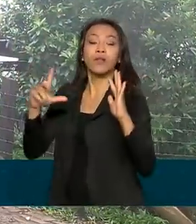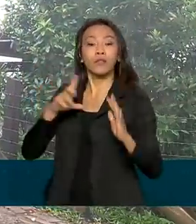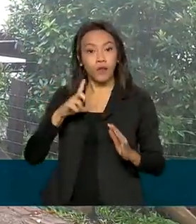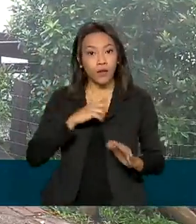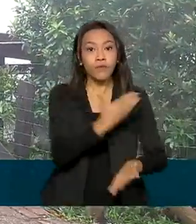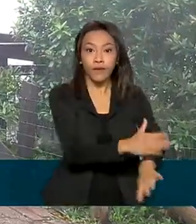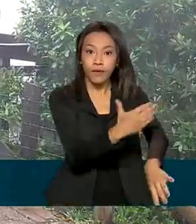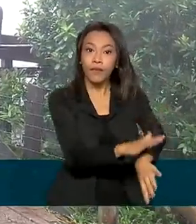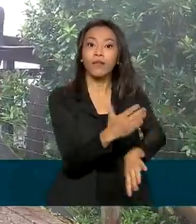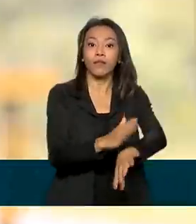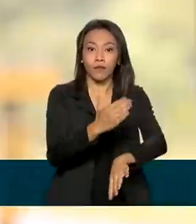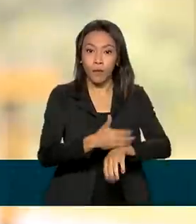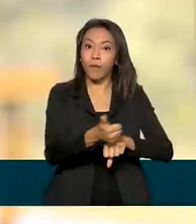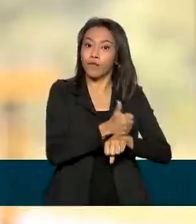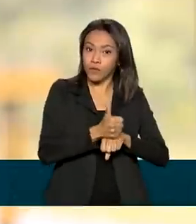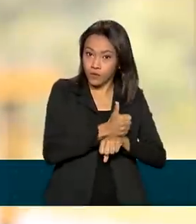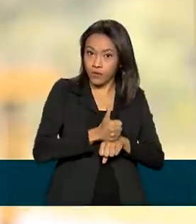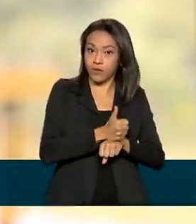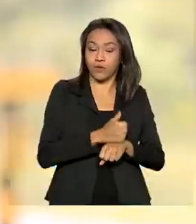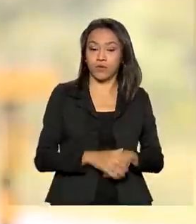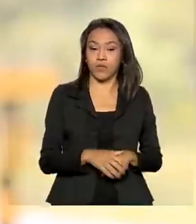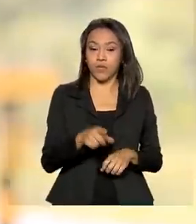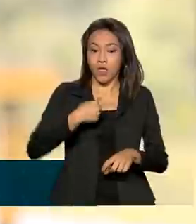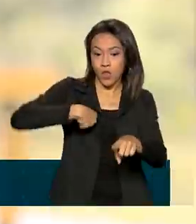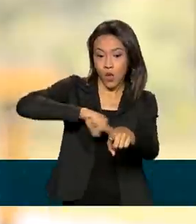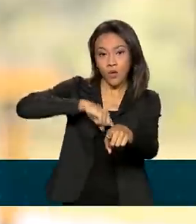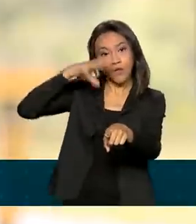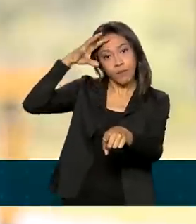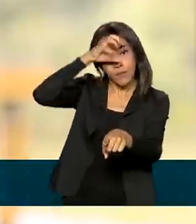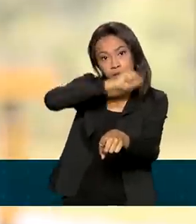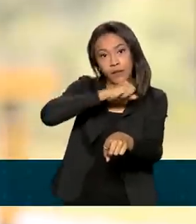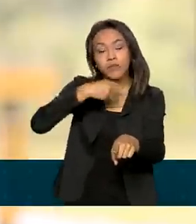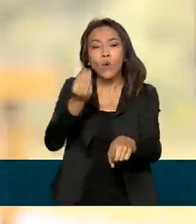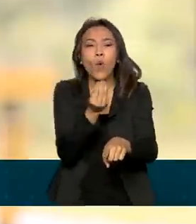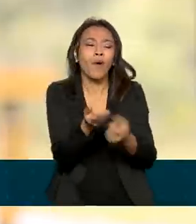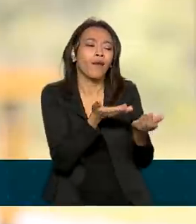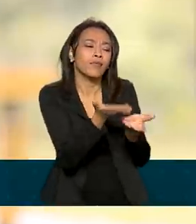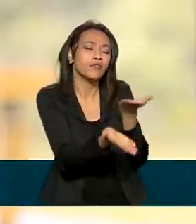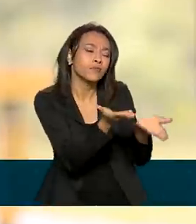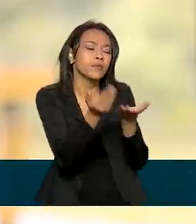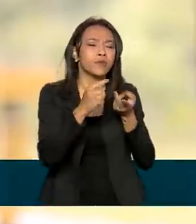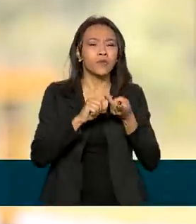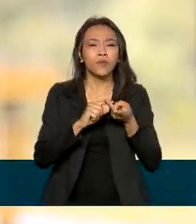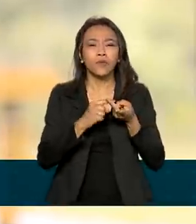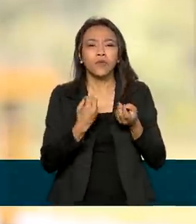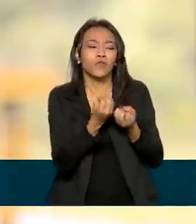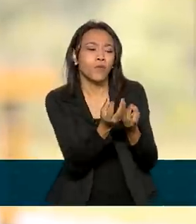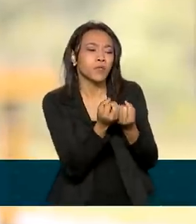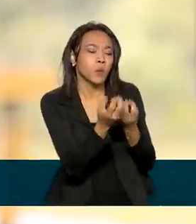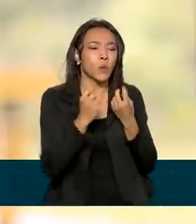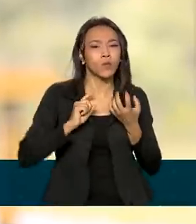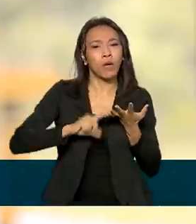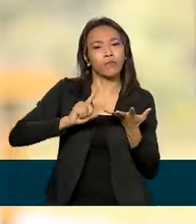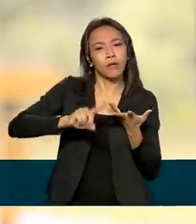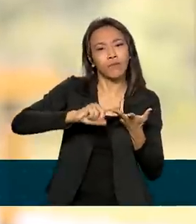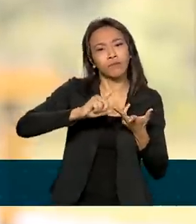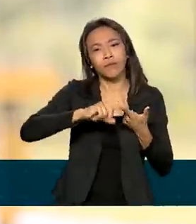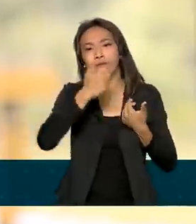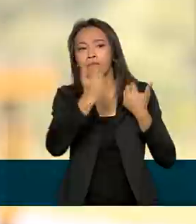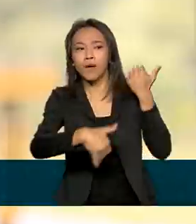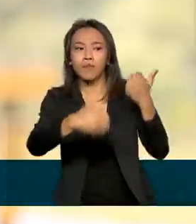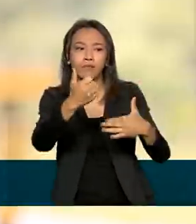melhor atender ao visitante. A gente aprendeu o atendimento ao visitante, aprendeu também os